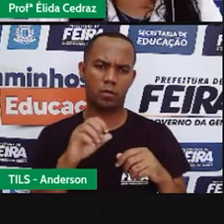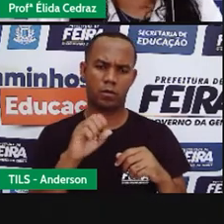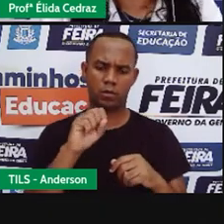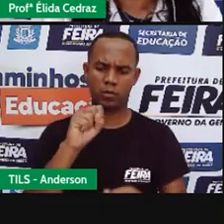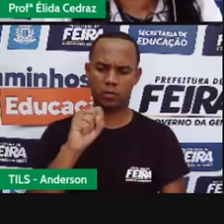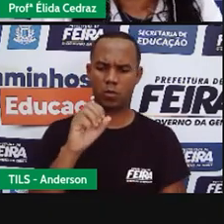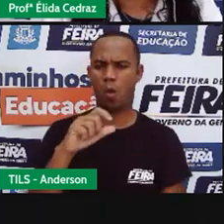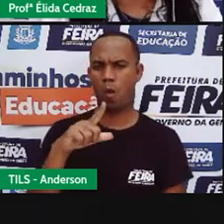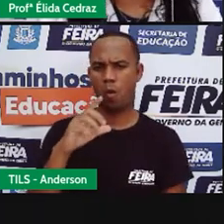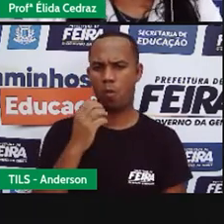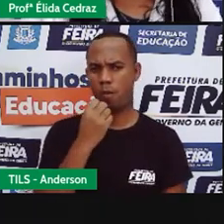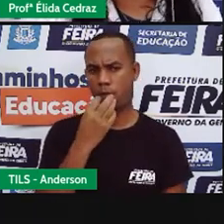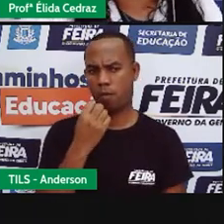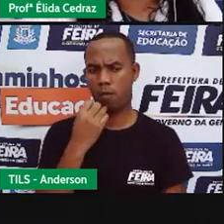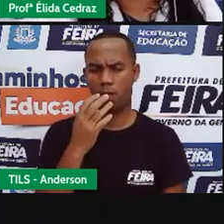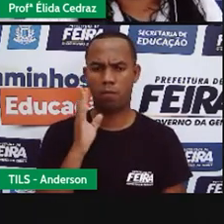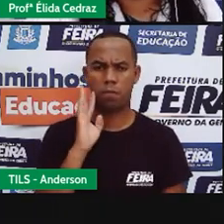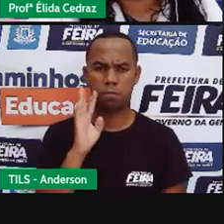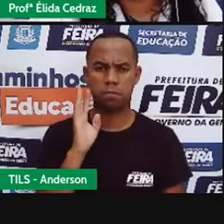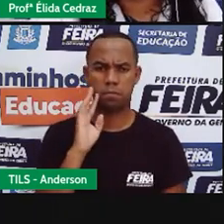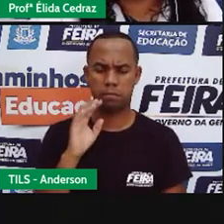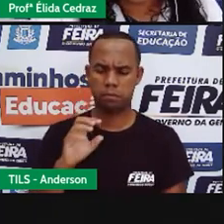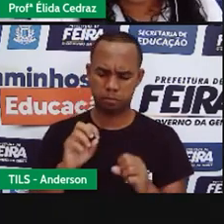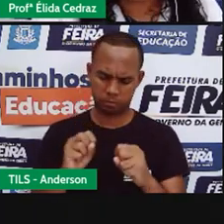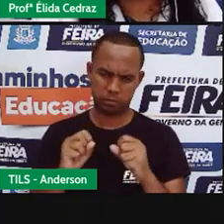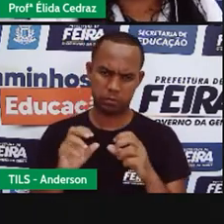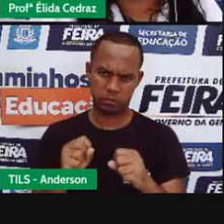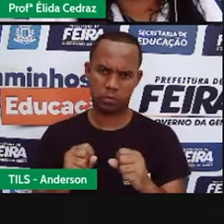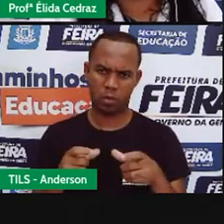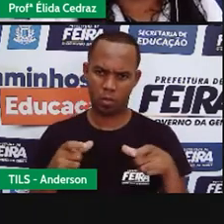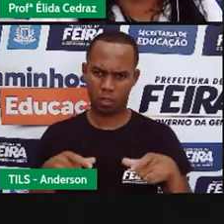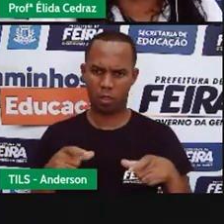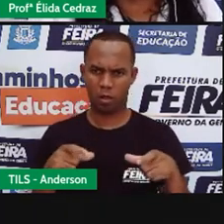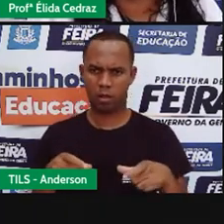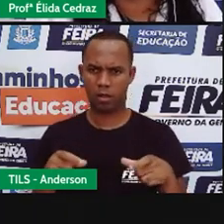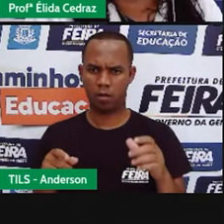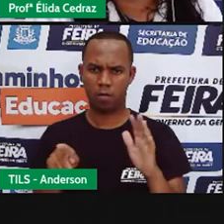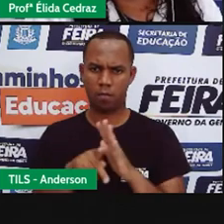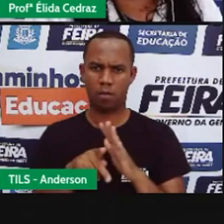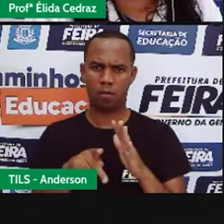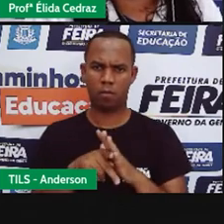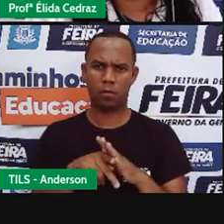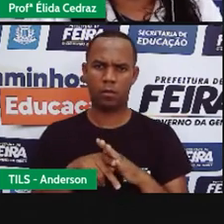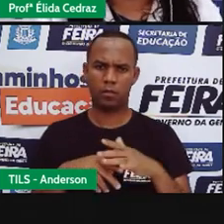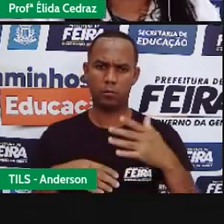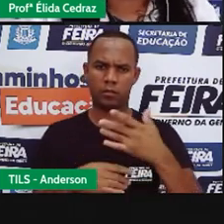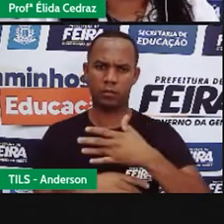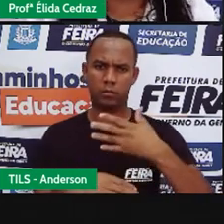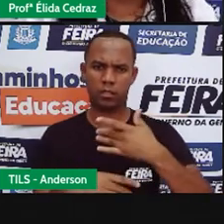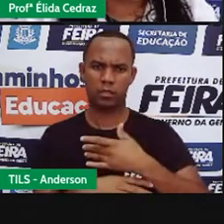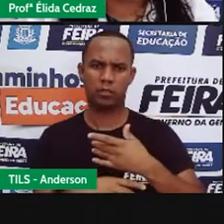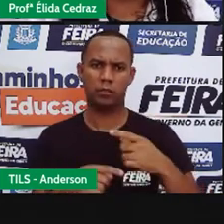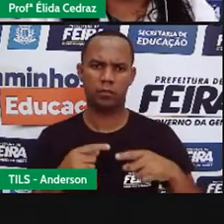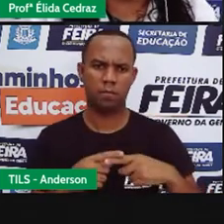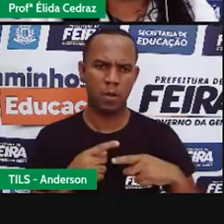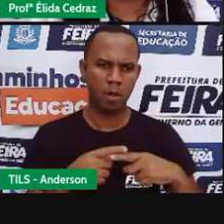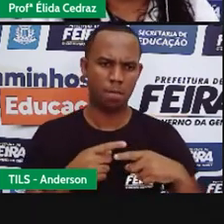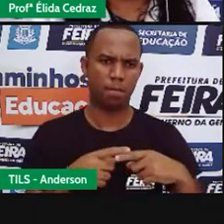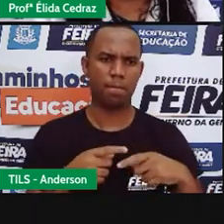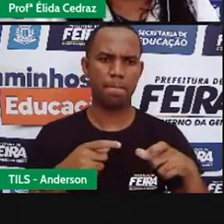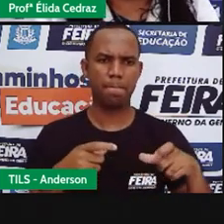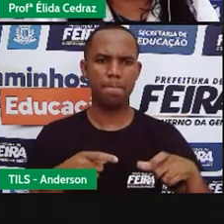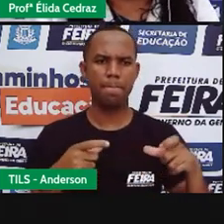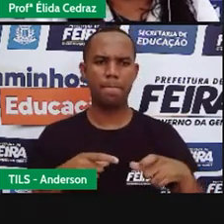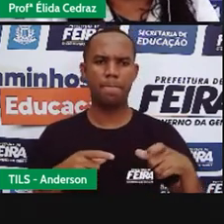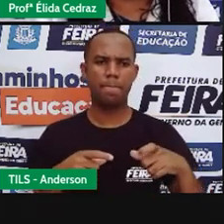bom do local onde eles moram além da cidade onde eles moram porque o deslocamento